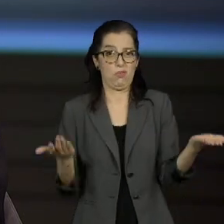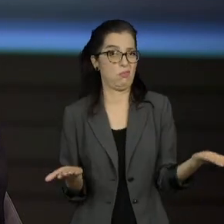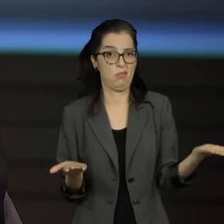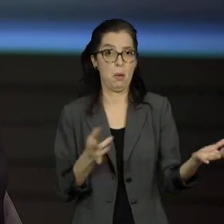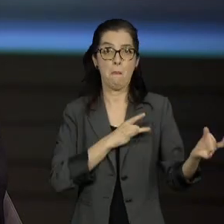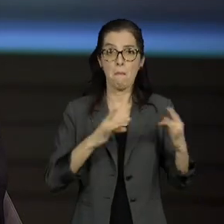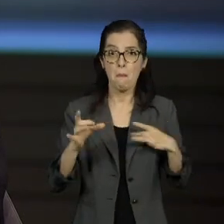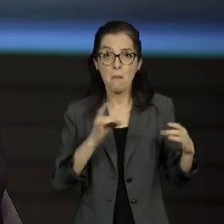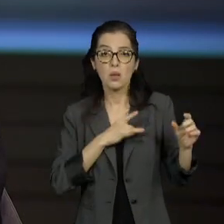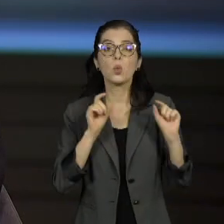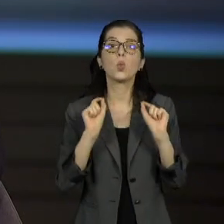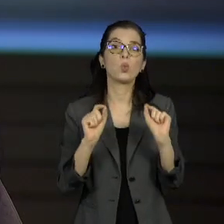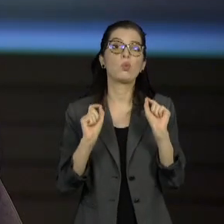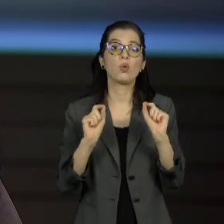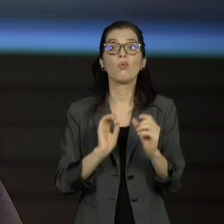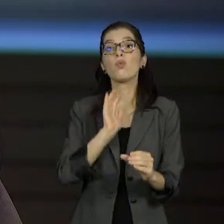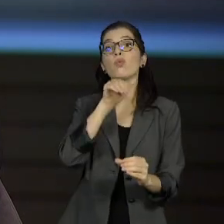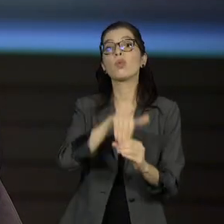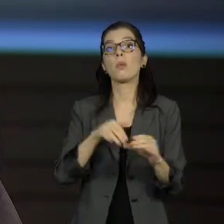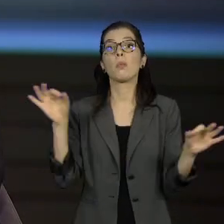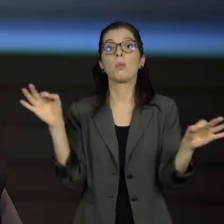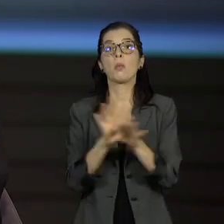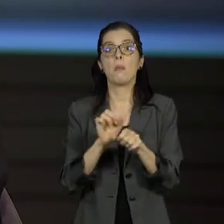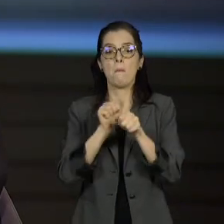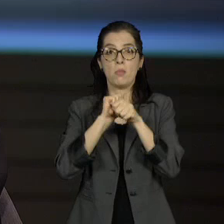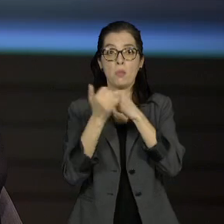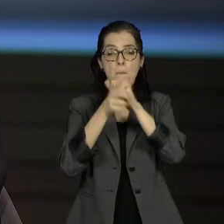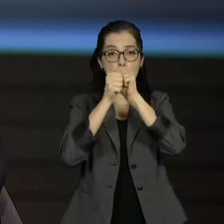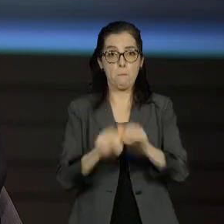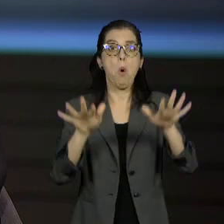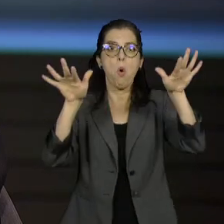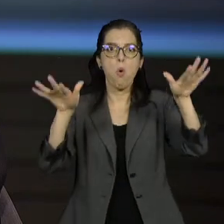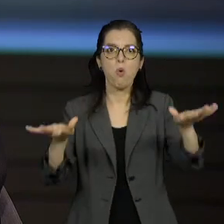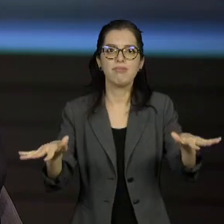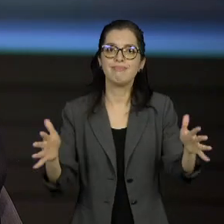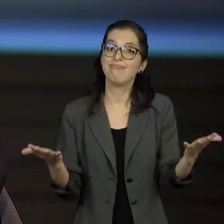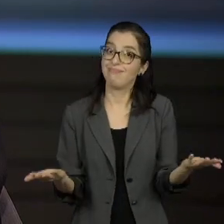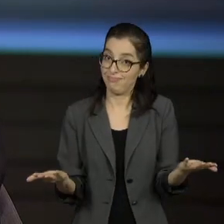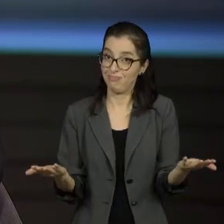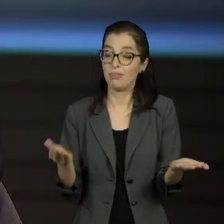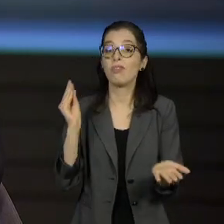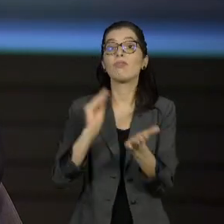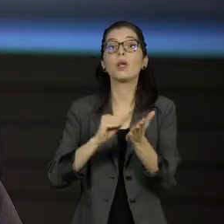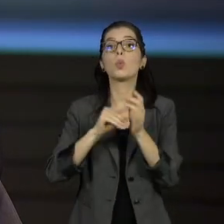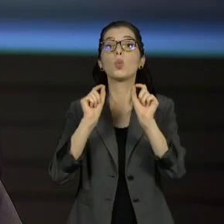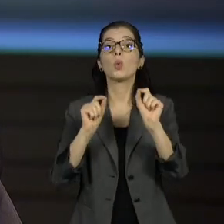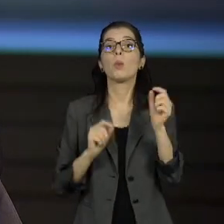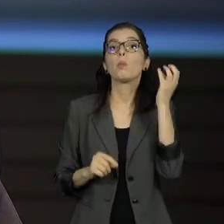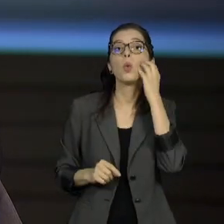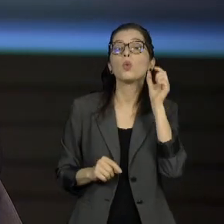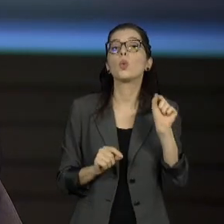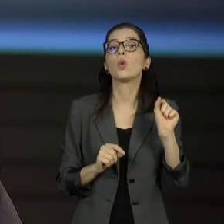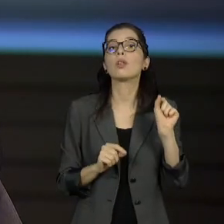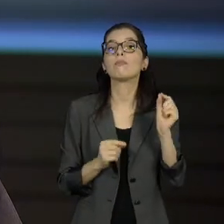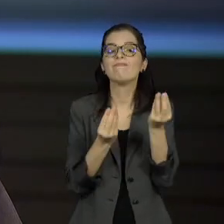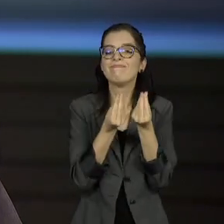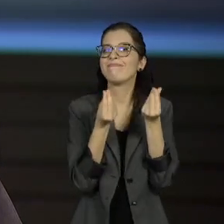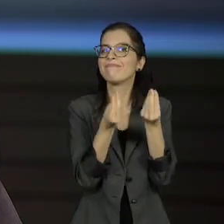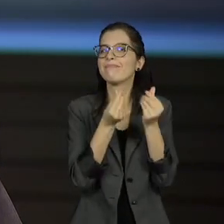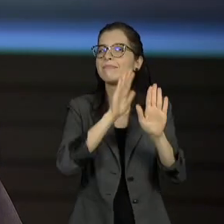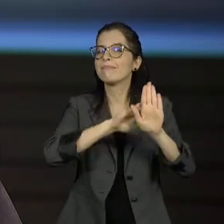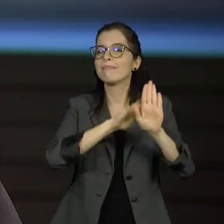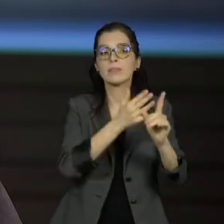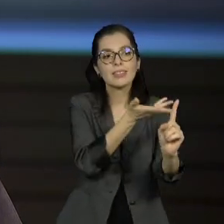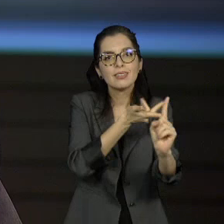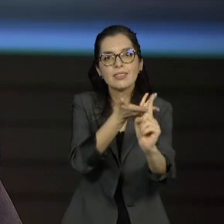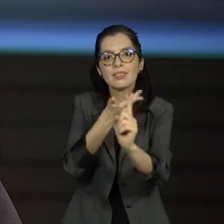explodir depois da eleição. Acho que ele não foi suficientemente eficiente para se contrapor a isso, e nem para se contrapor a algo que também pegou